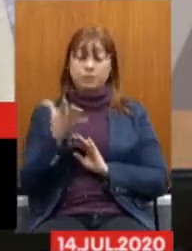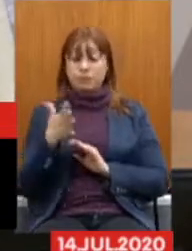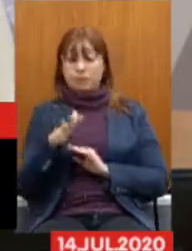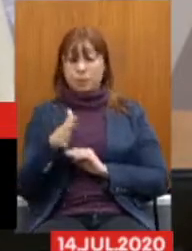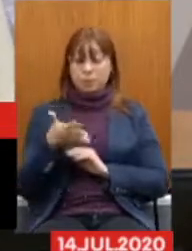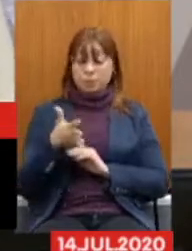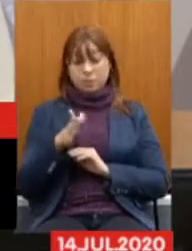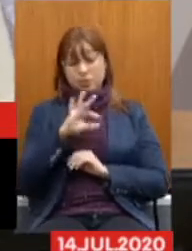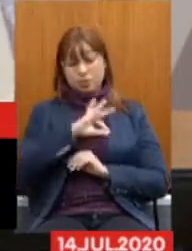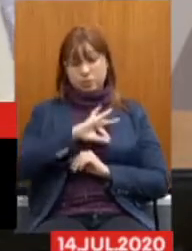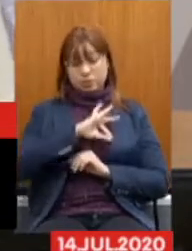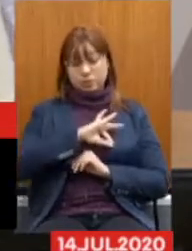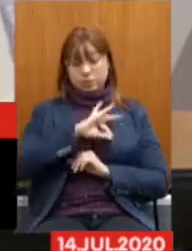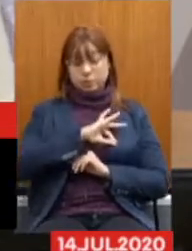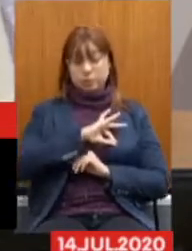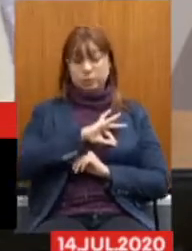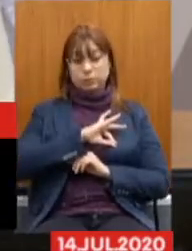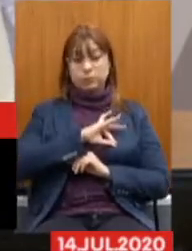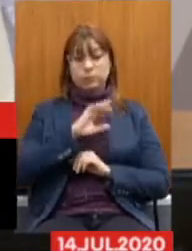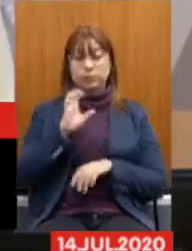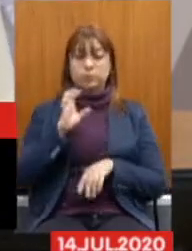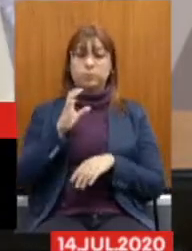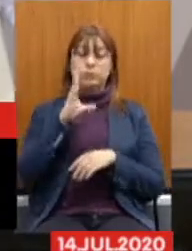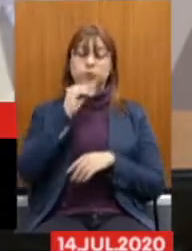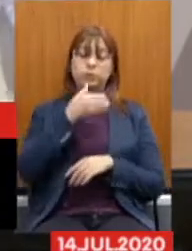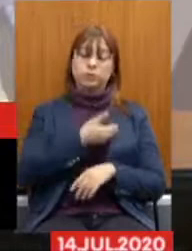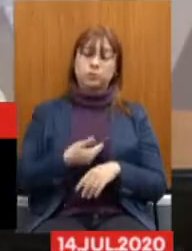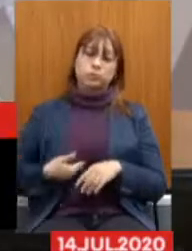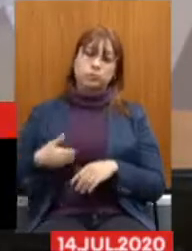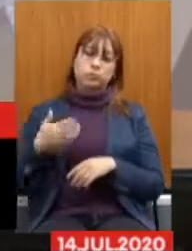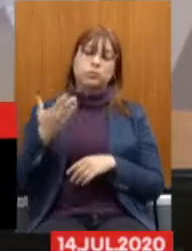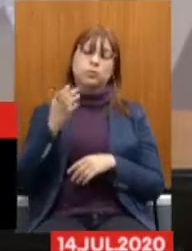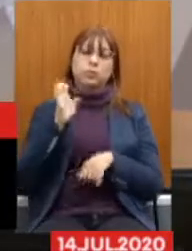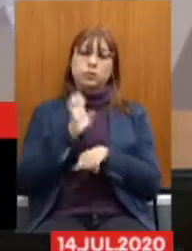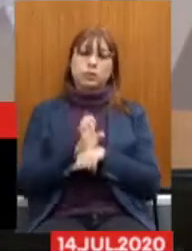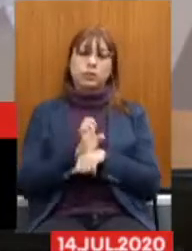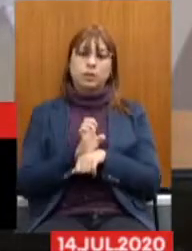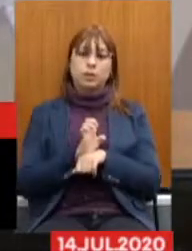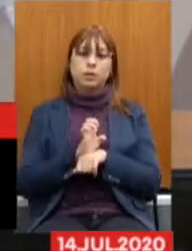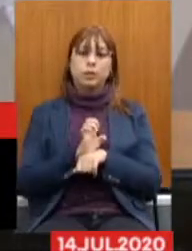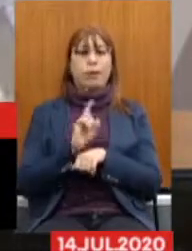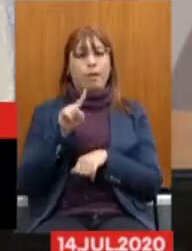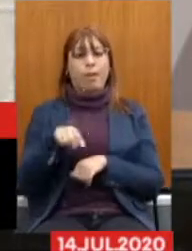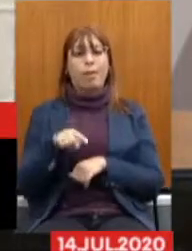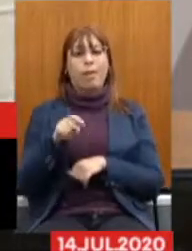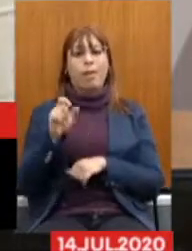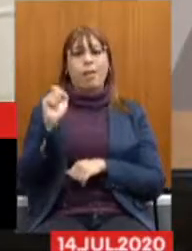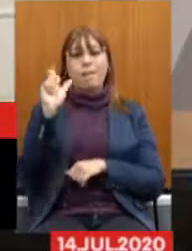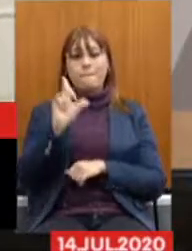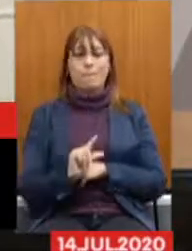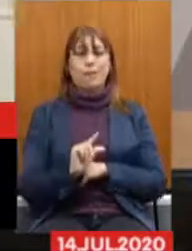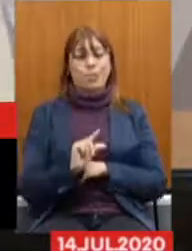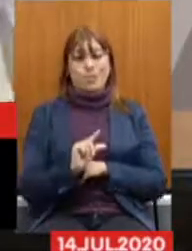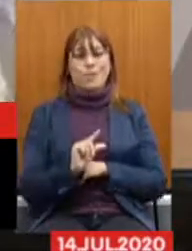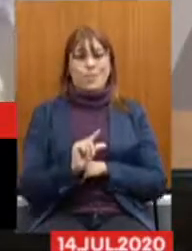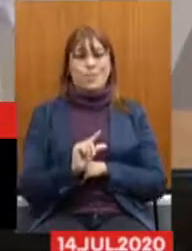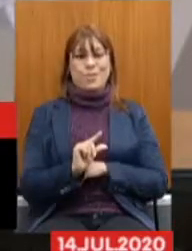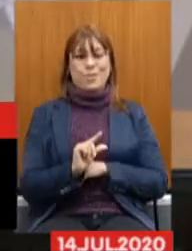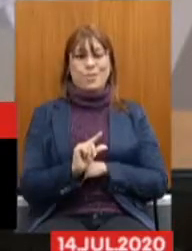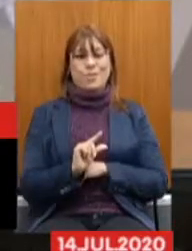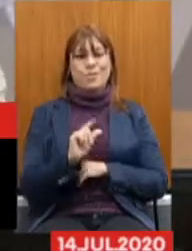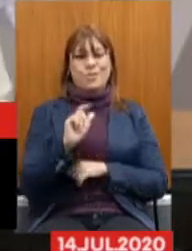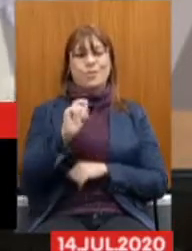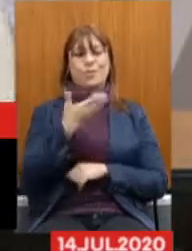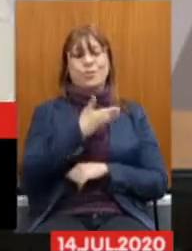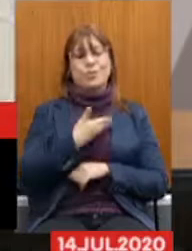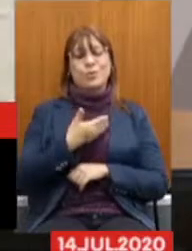É três Vezes Quatro Vezes Cinco Vezes Menor Do que Dos servidores Federais Então não é justo Que os